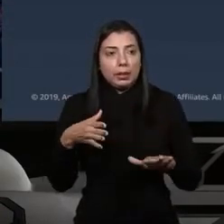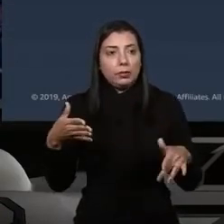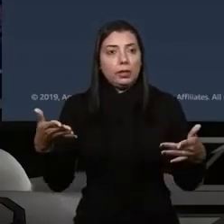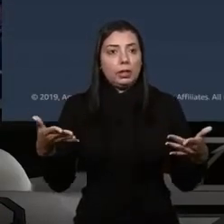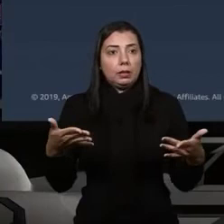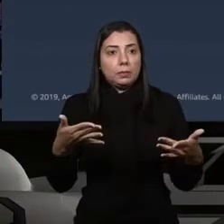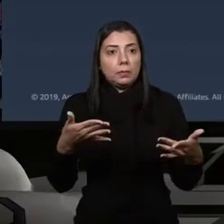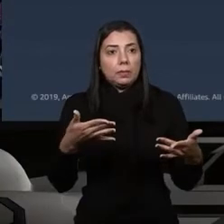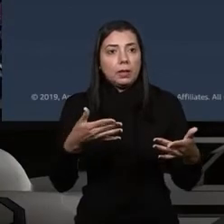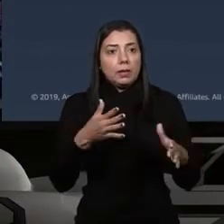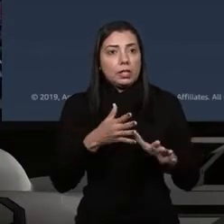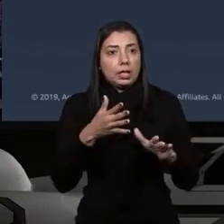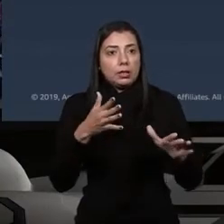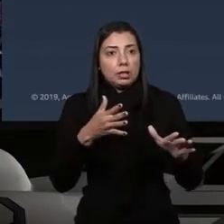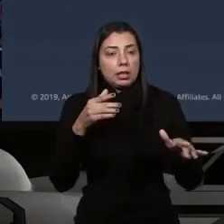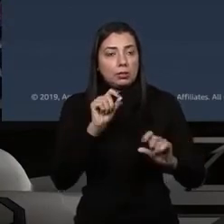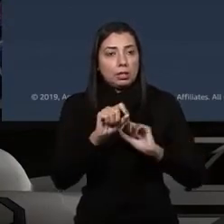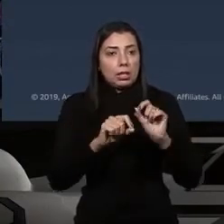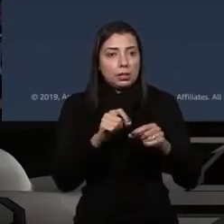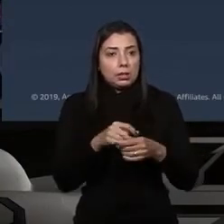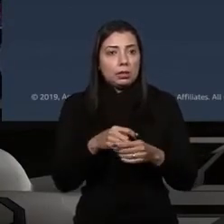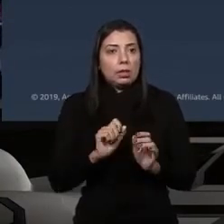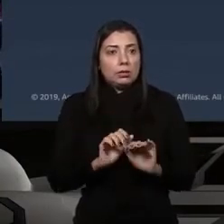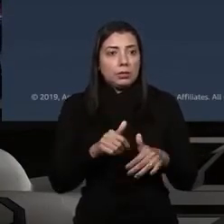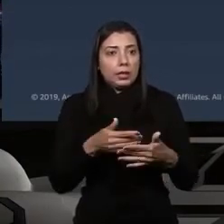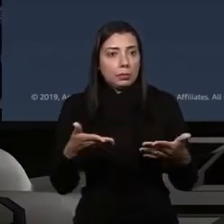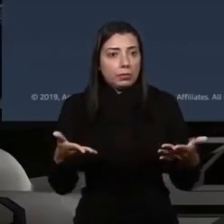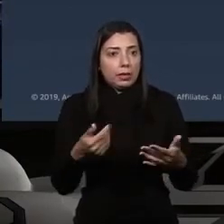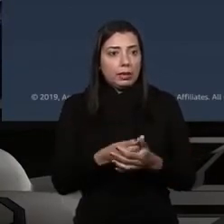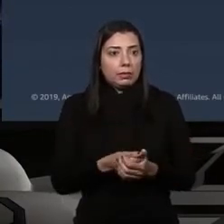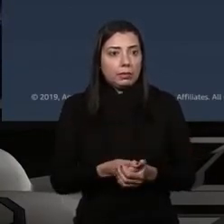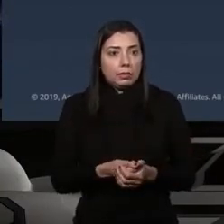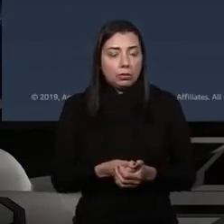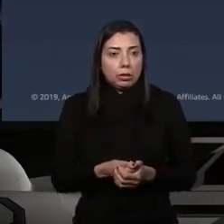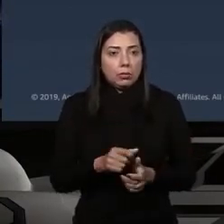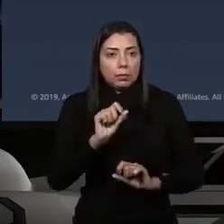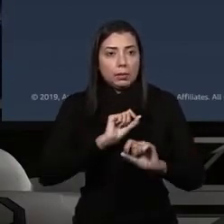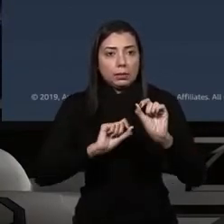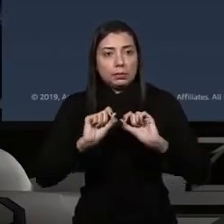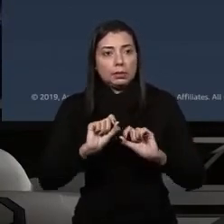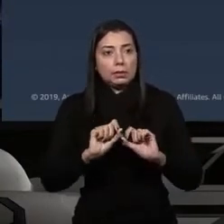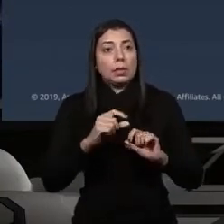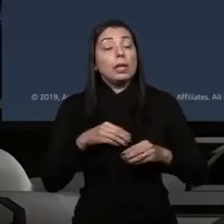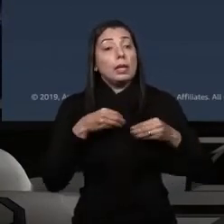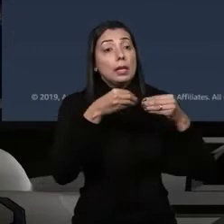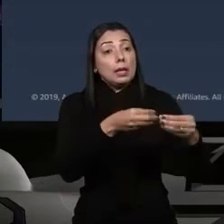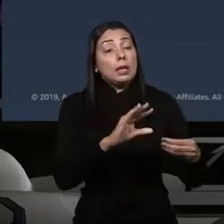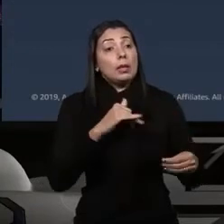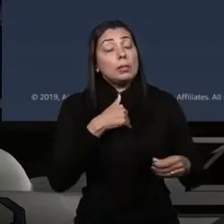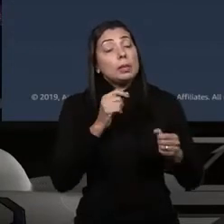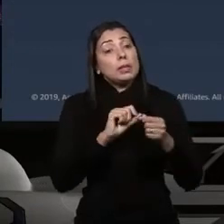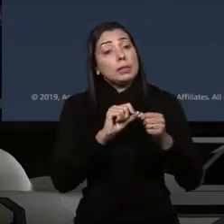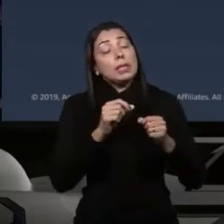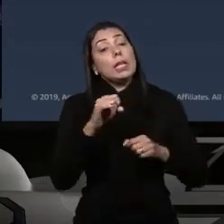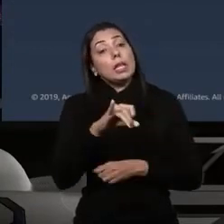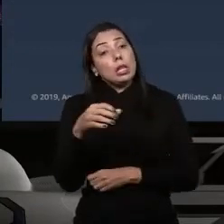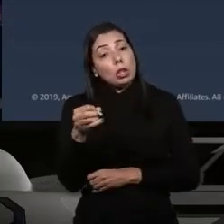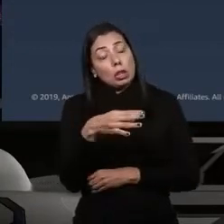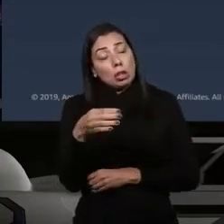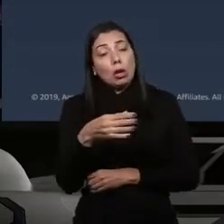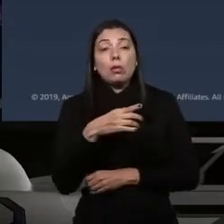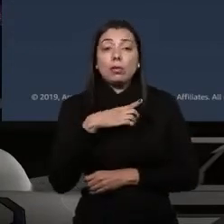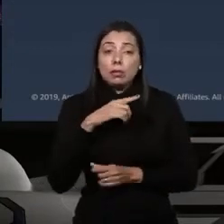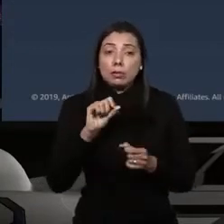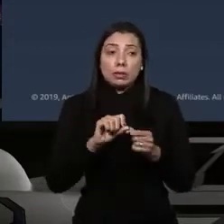Às vezes a gente começa a colocar várias funcionalidades, várias features em cima da entrega que a gente tem que fazer, da inovação que a gente tem que